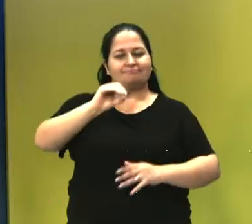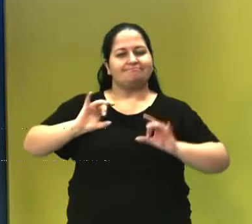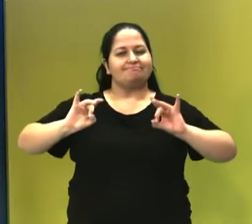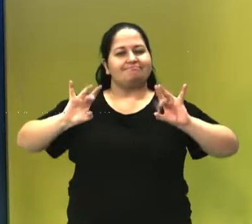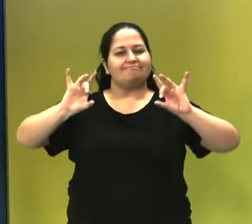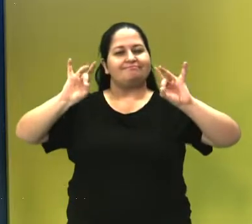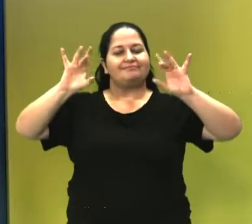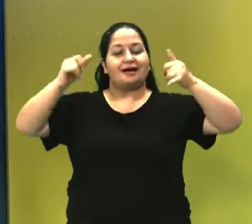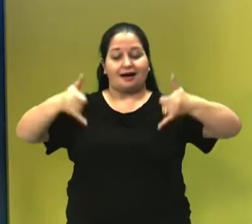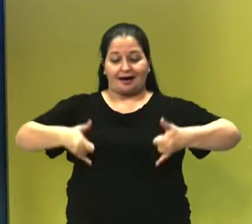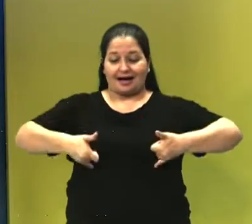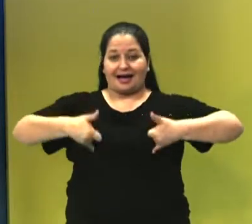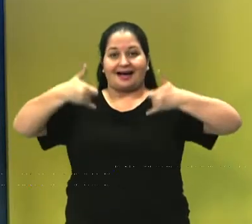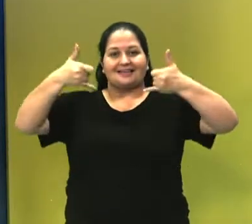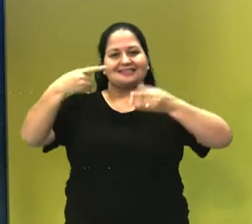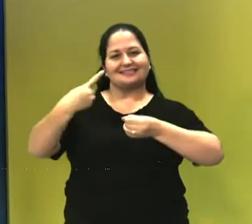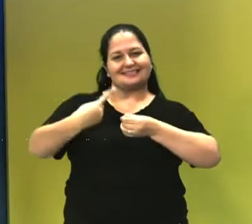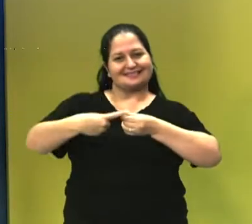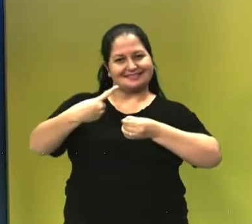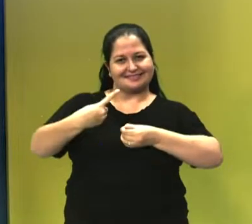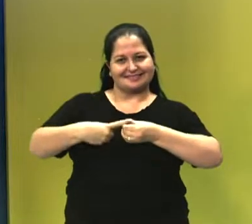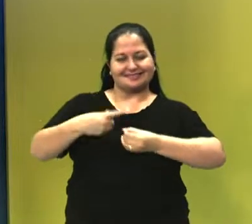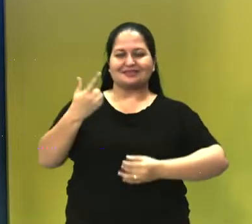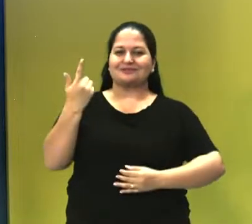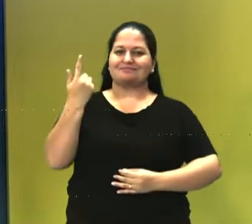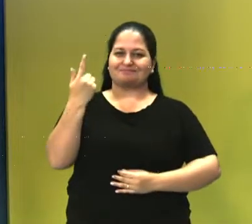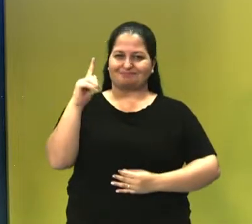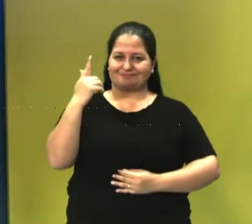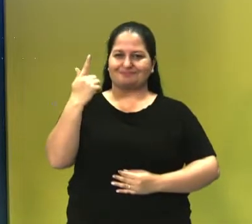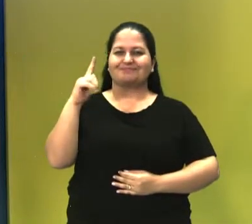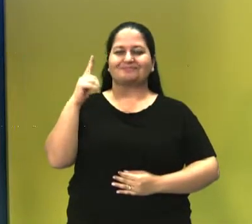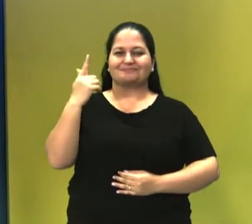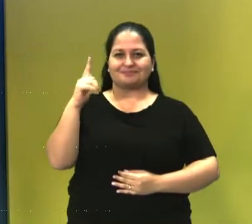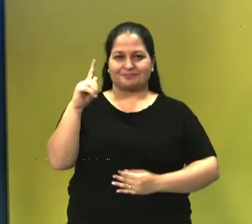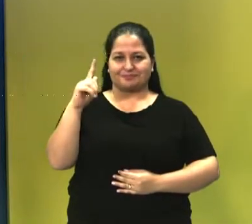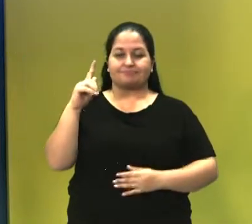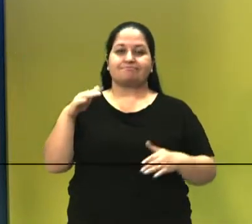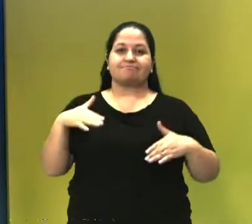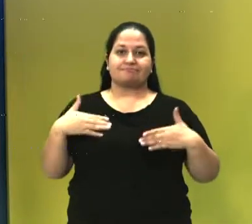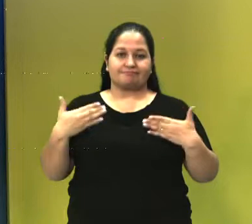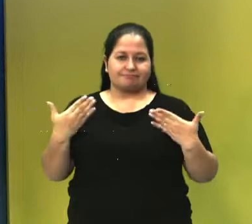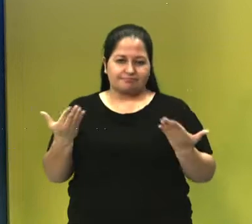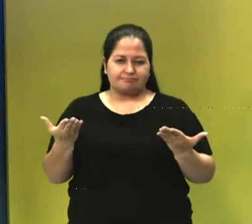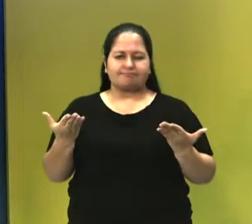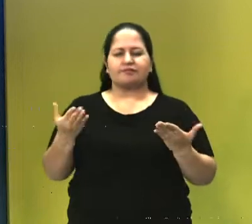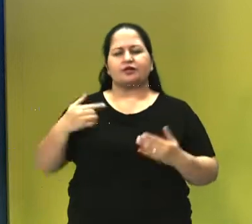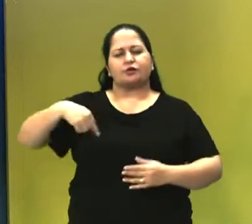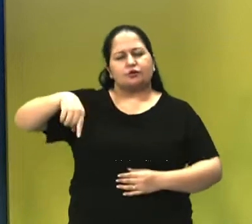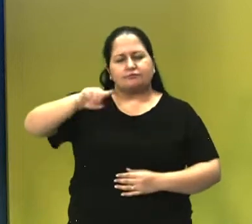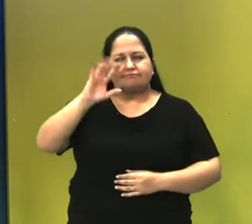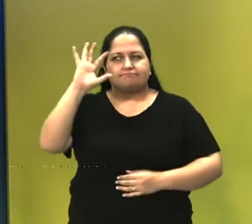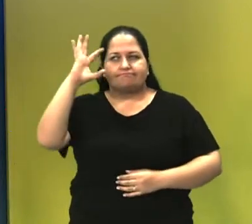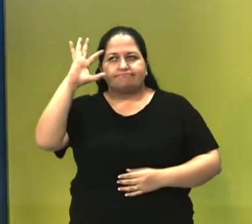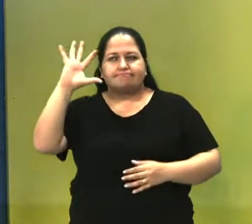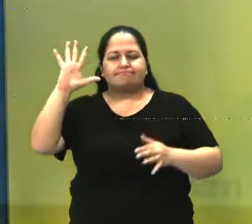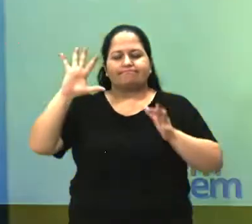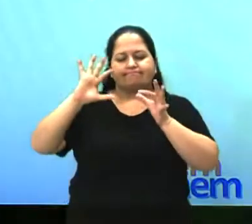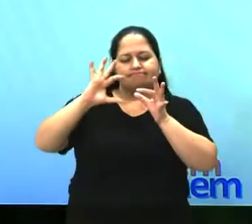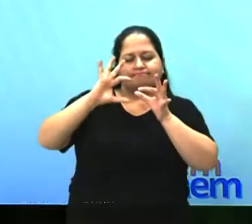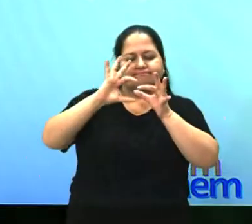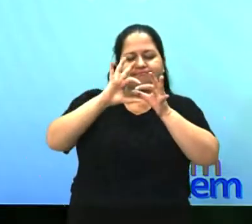aniversário da nossa cidade. E nesse sentido, uma perspectiva dessa vai se relacionar com a